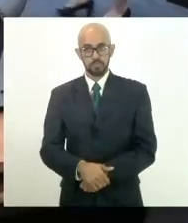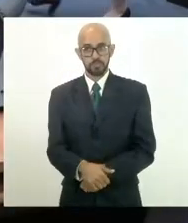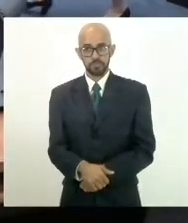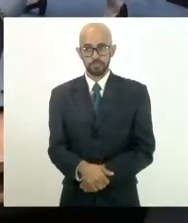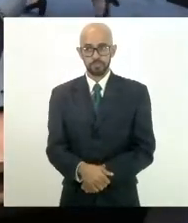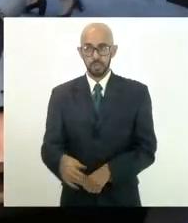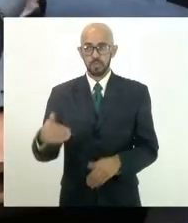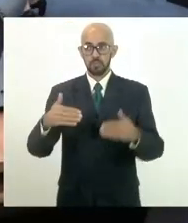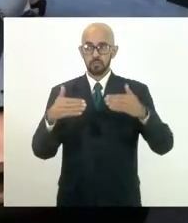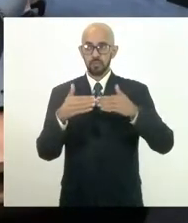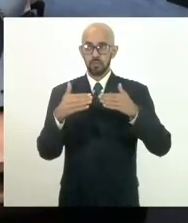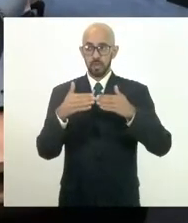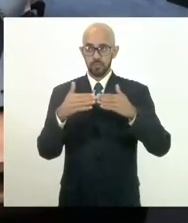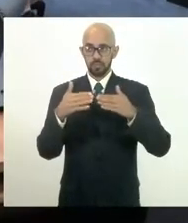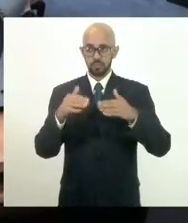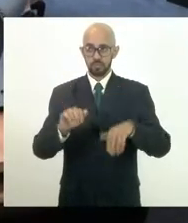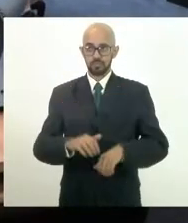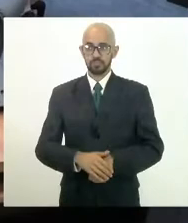Favorável, presidente.